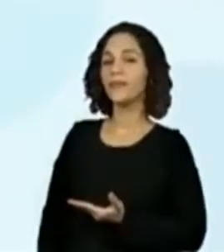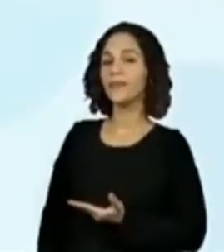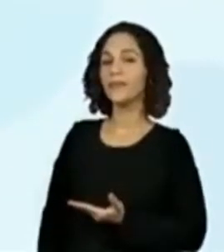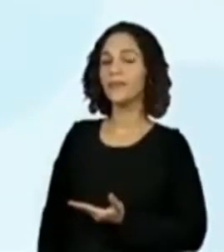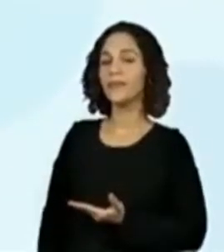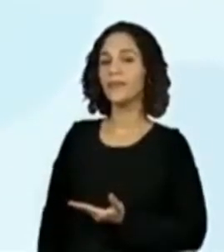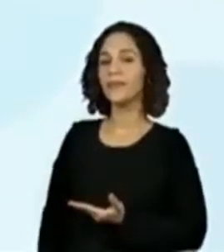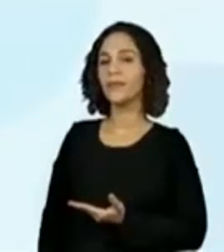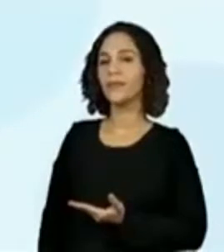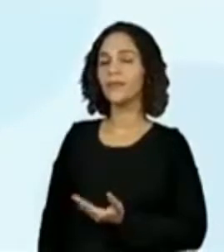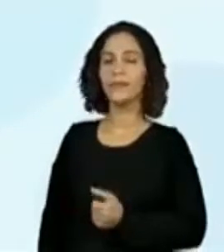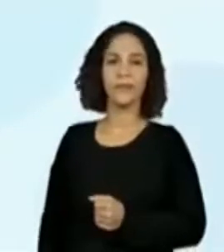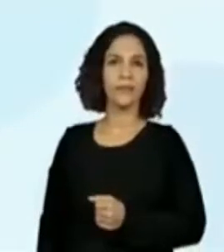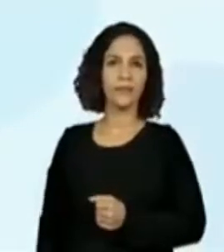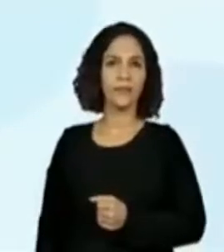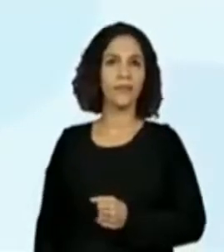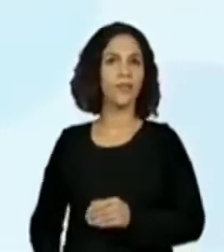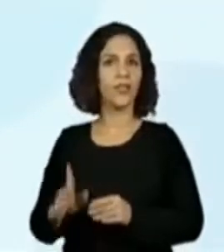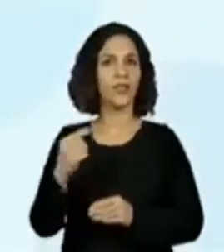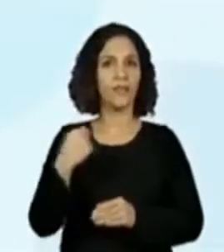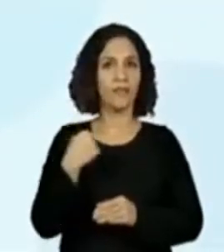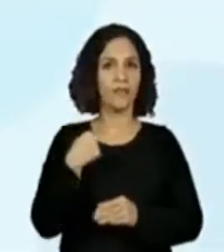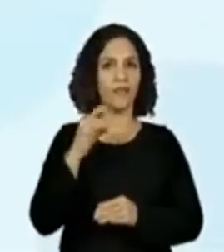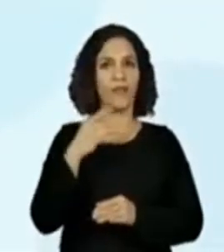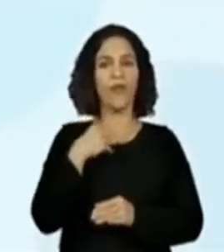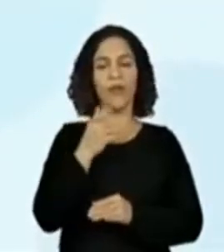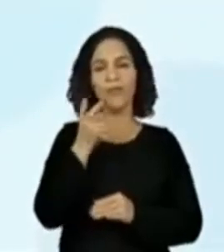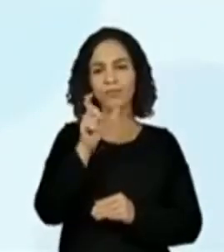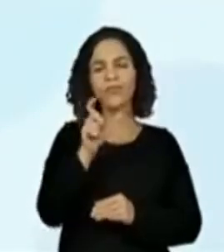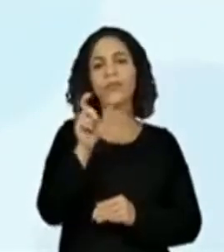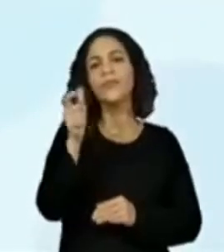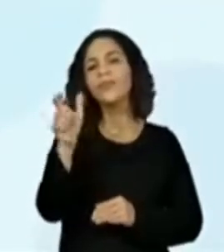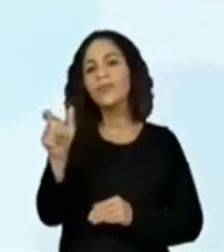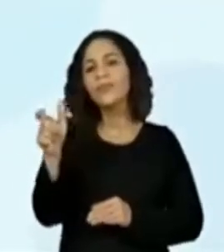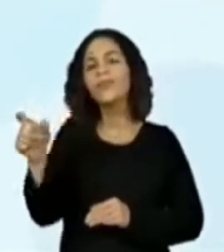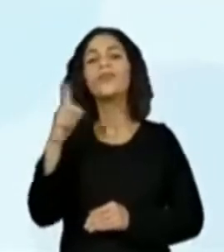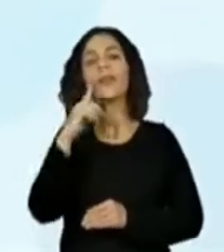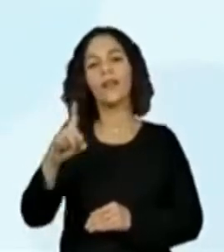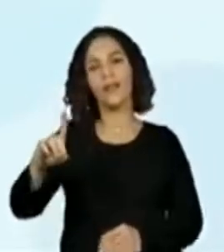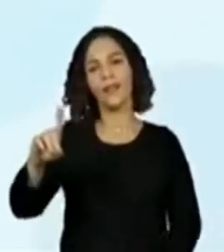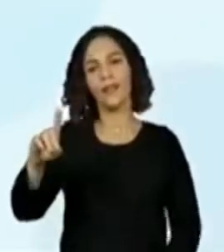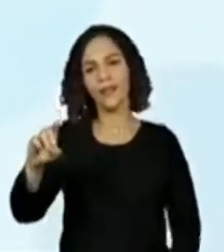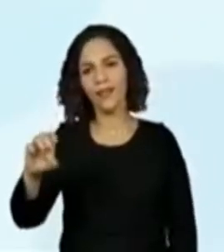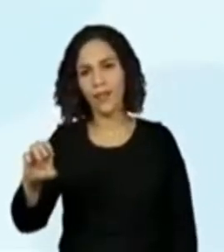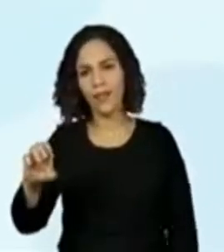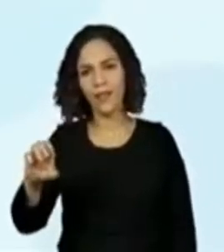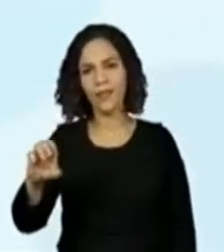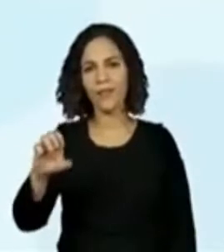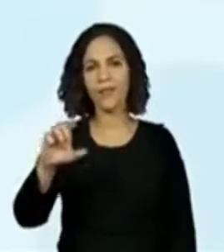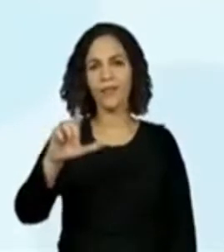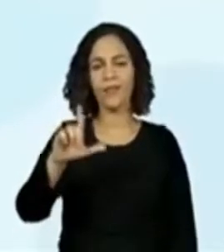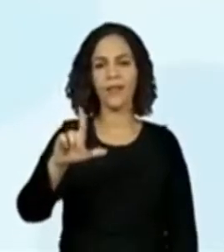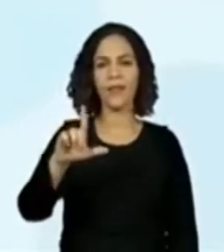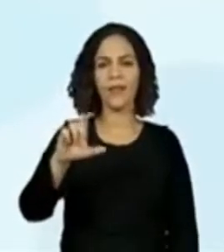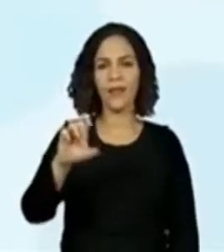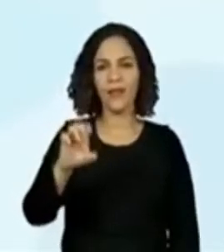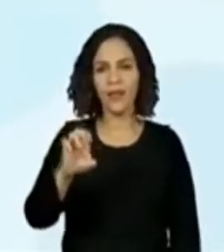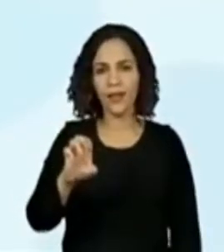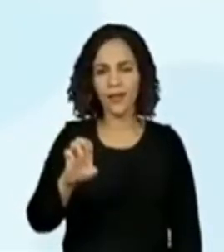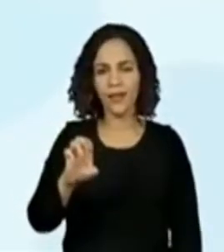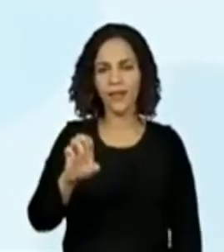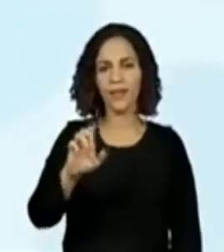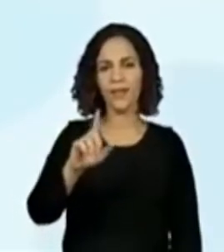A professora vai só fazer a conchinha em cima, ó. Quem conseguiu ler? Deixa eu ver no chat.